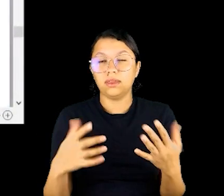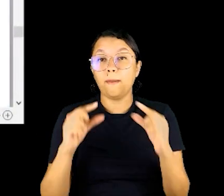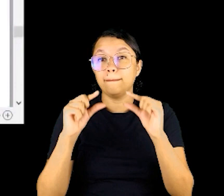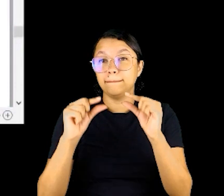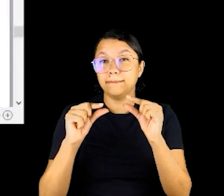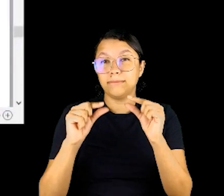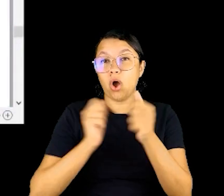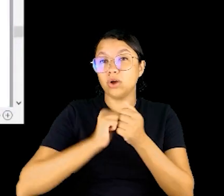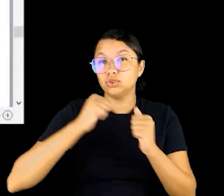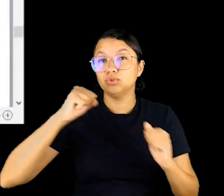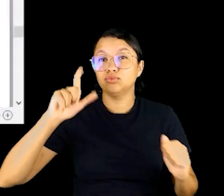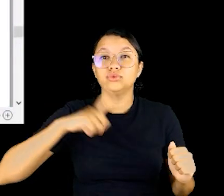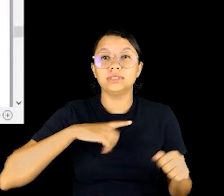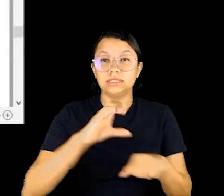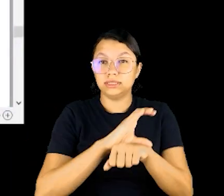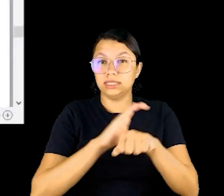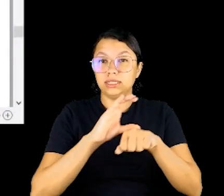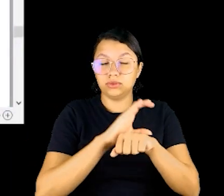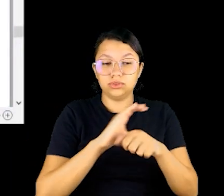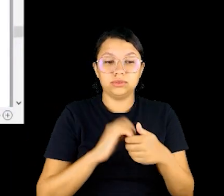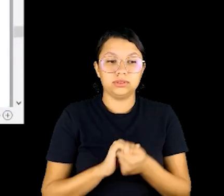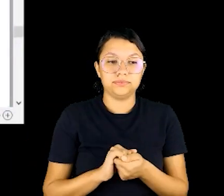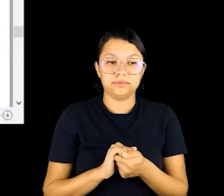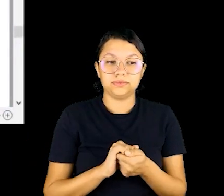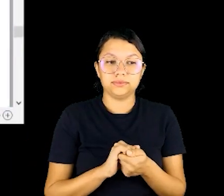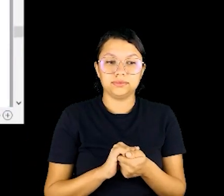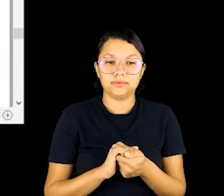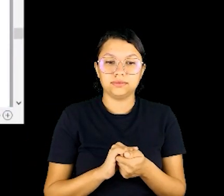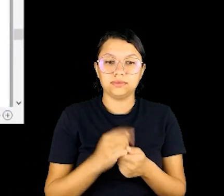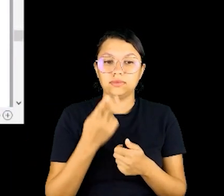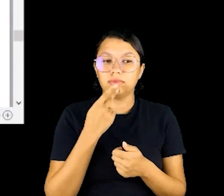enfim, é um pouco de muito, né? Que tem na Constituição,